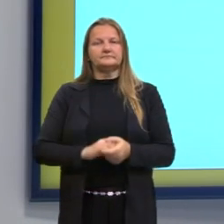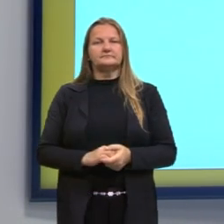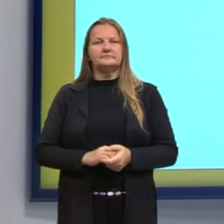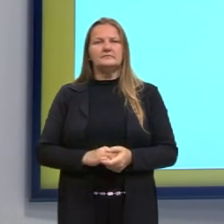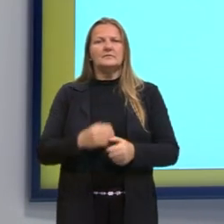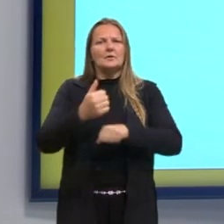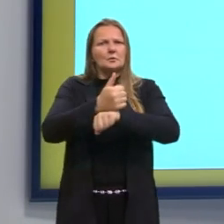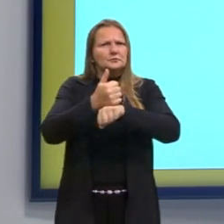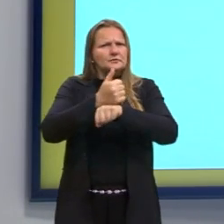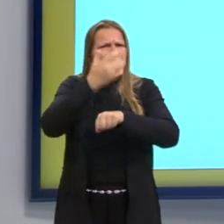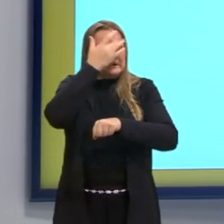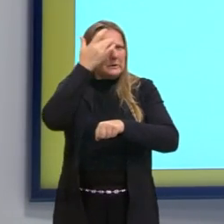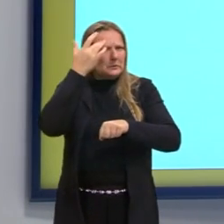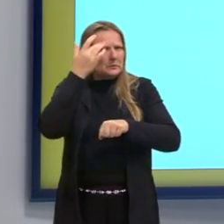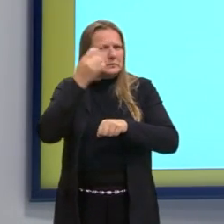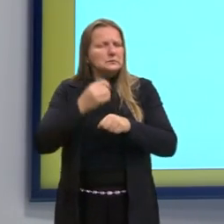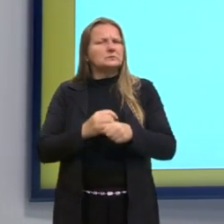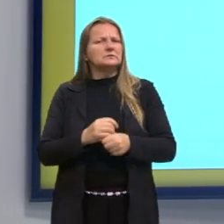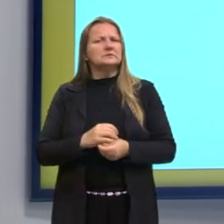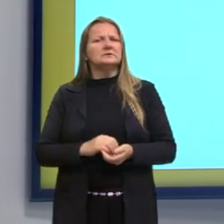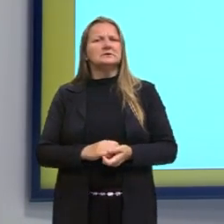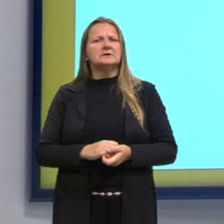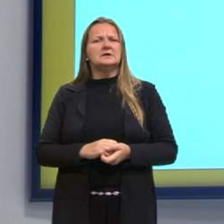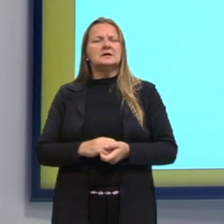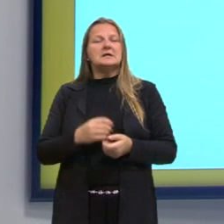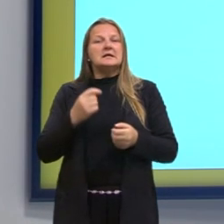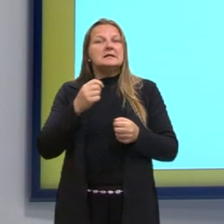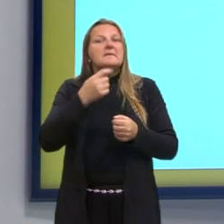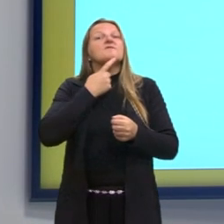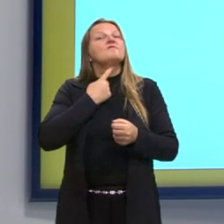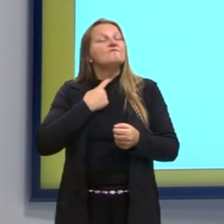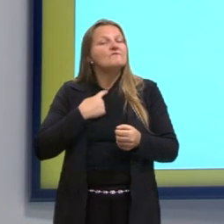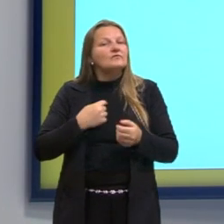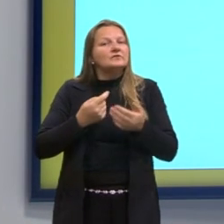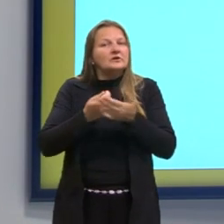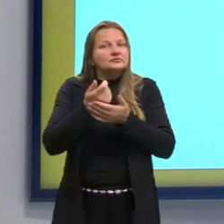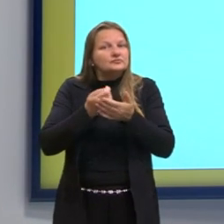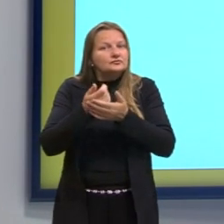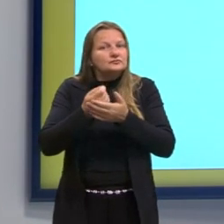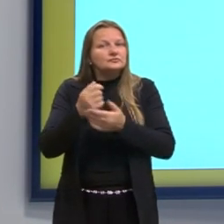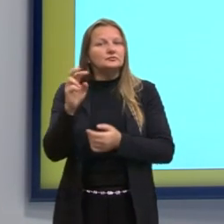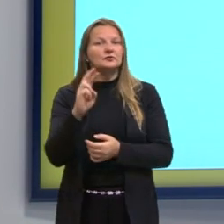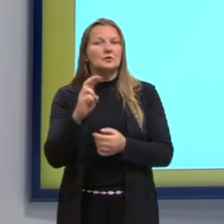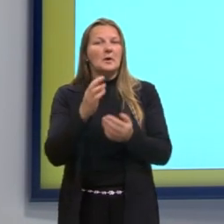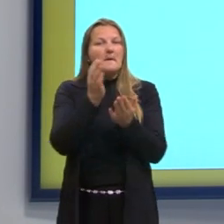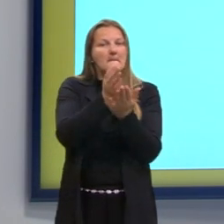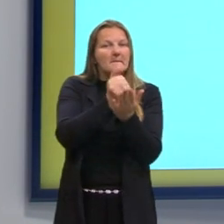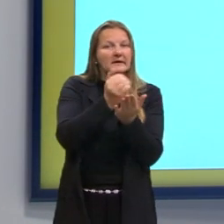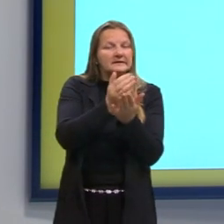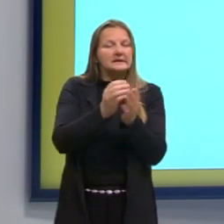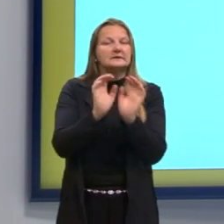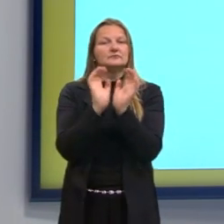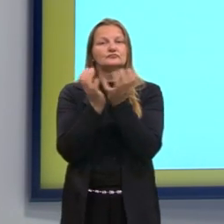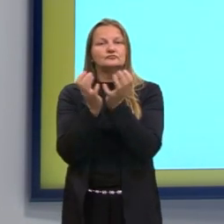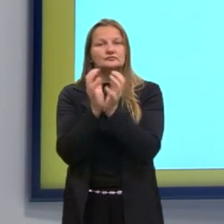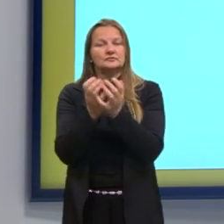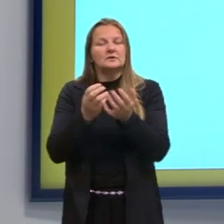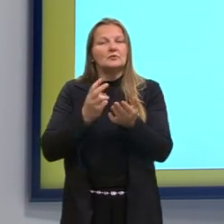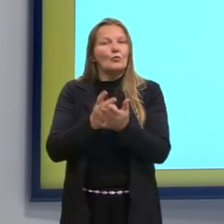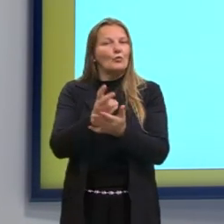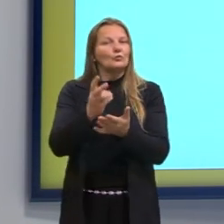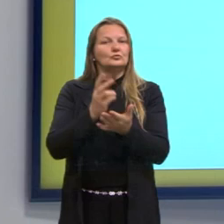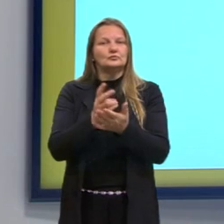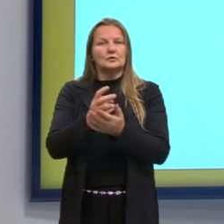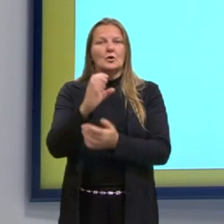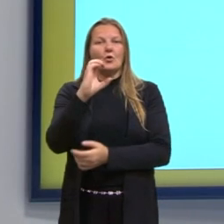atleta deseja manter o custo da refeição, a quantidade de batata doce e a hortaliça. Lembrando